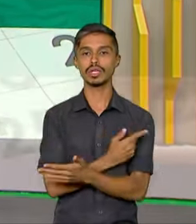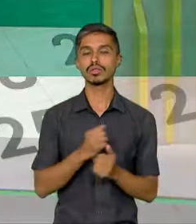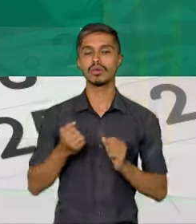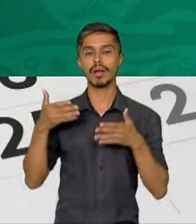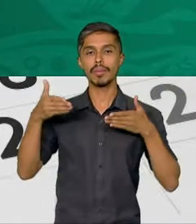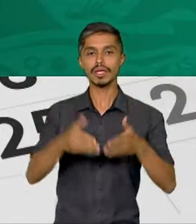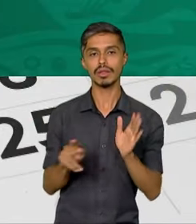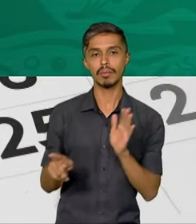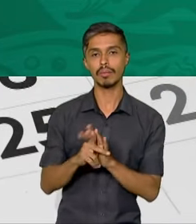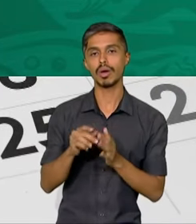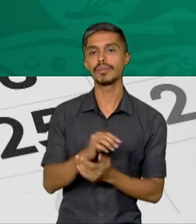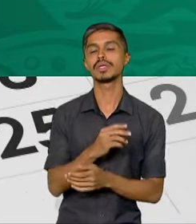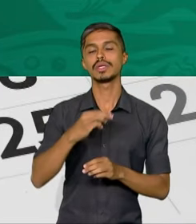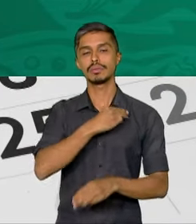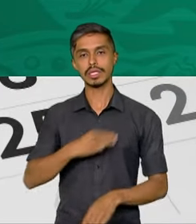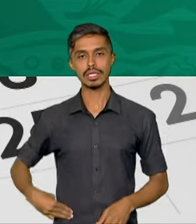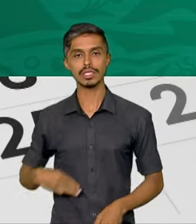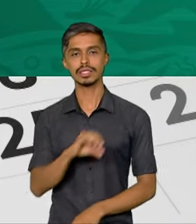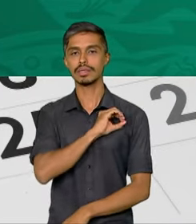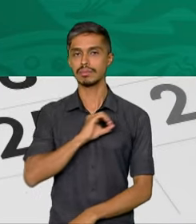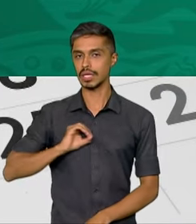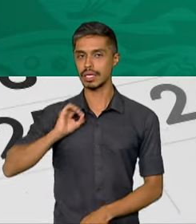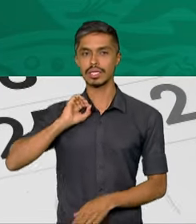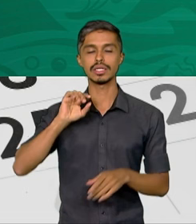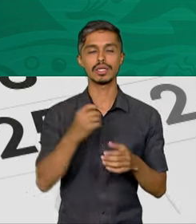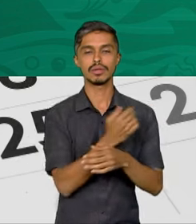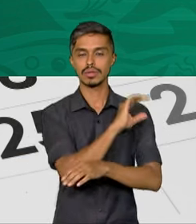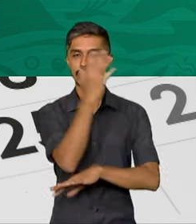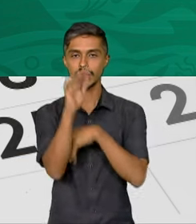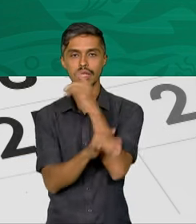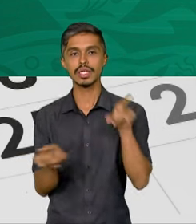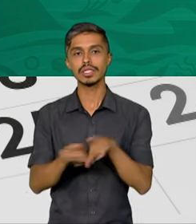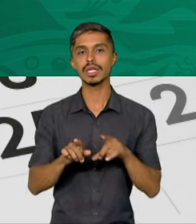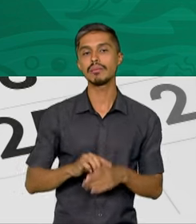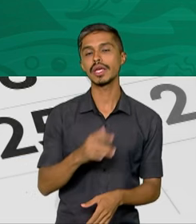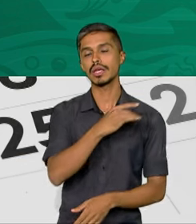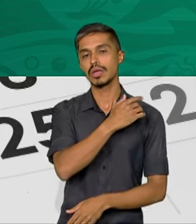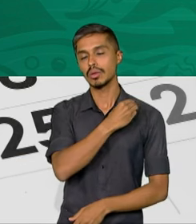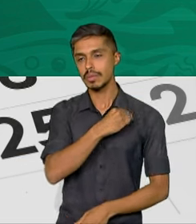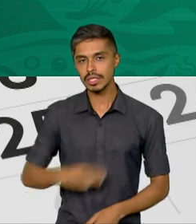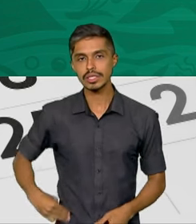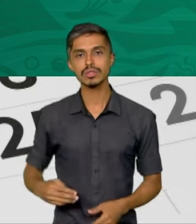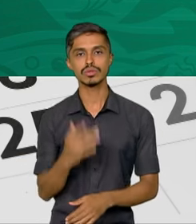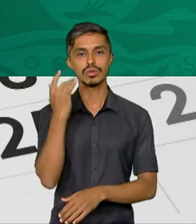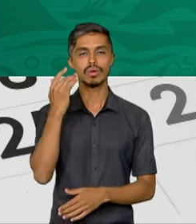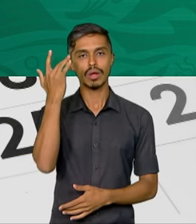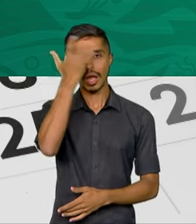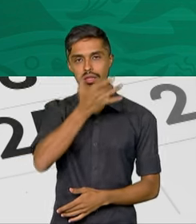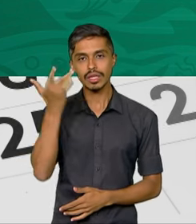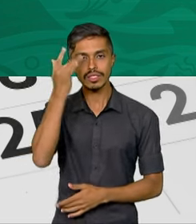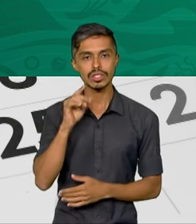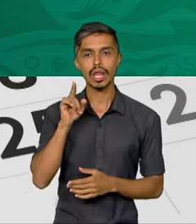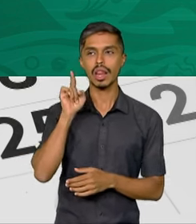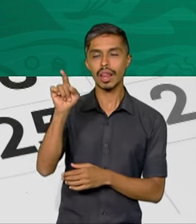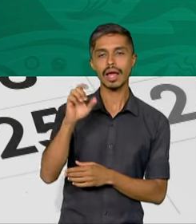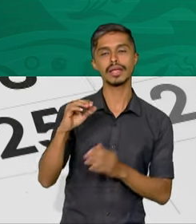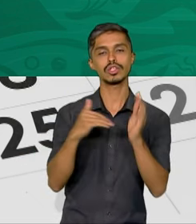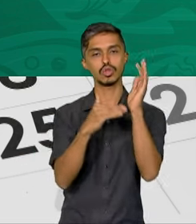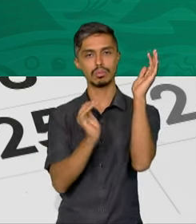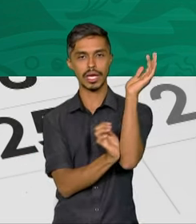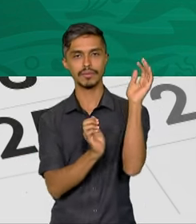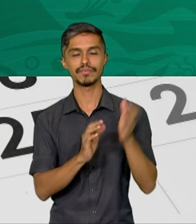a participação da ministra do Meio Ambiente, Marina Silva, e do ministro da Fazenda, Fernando Haddad, no pavilhão Brasil, lá em Dubai.